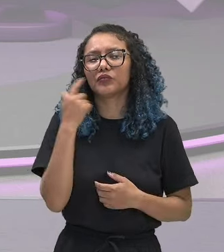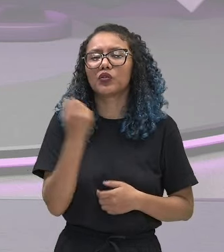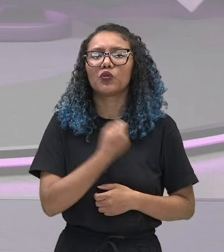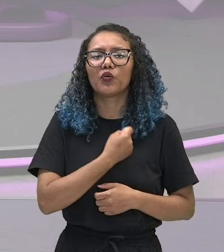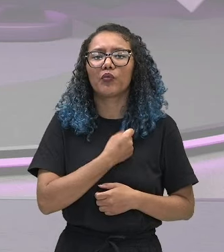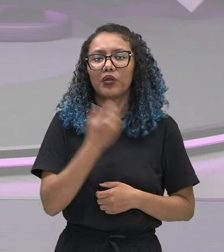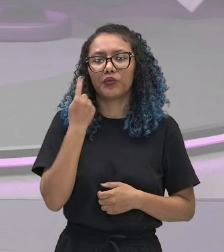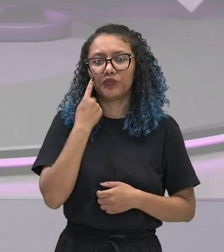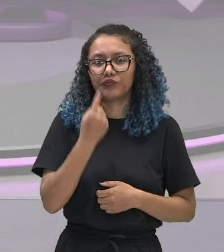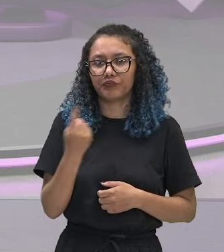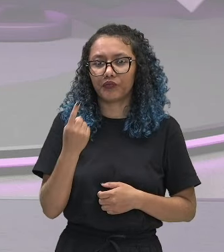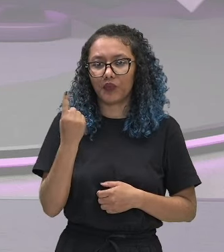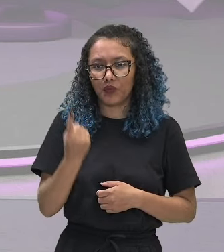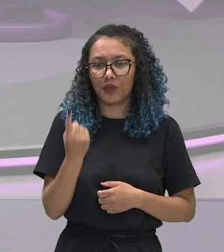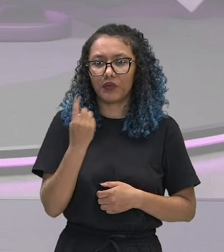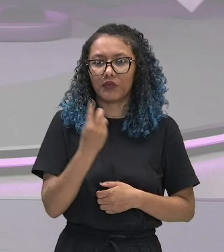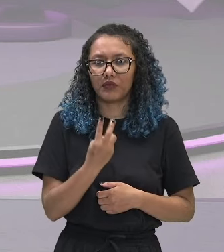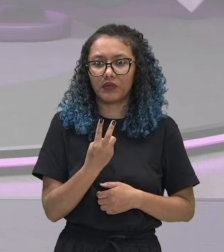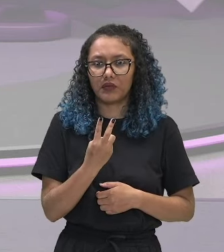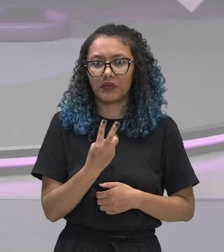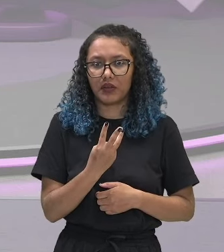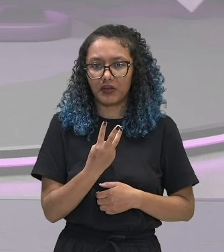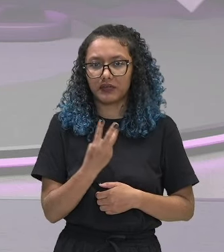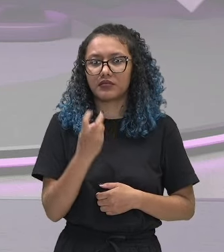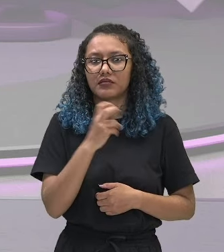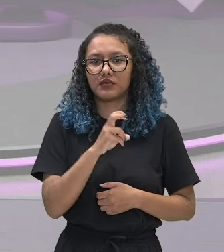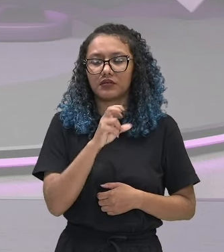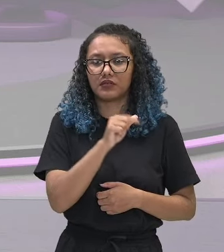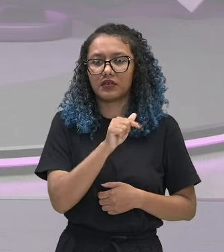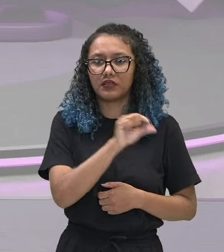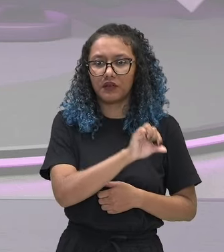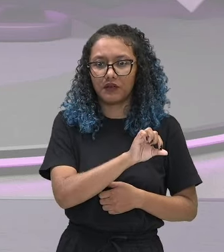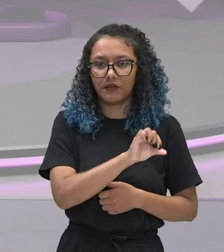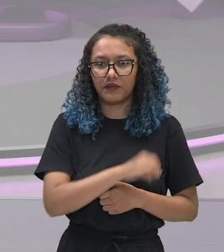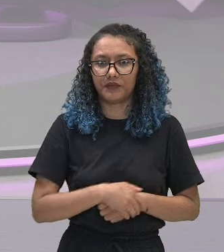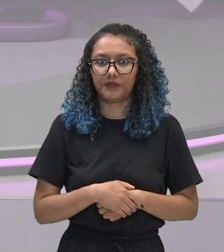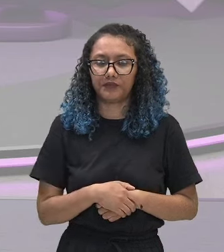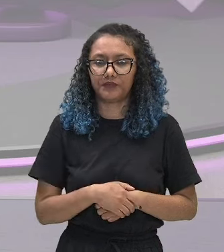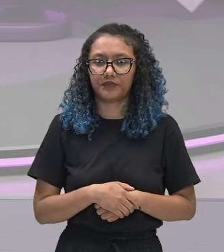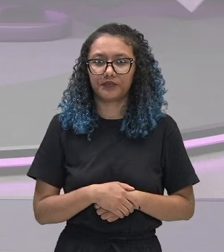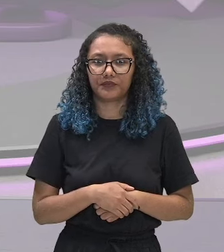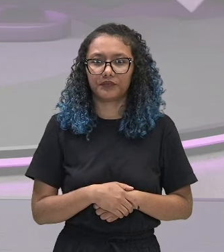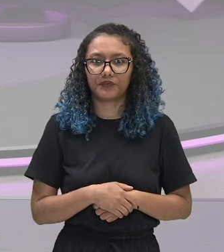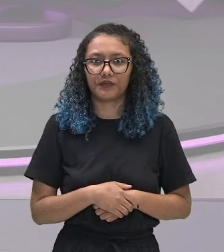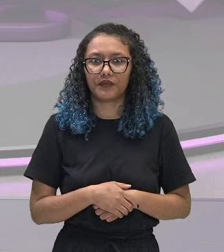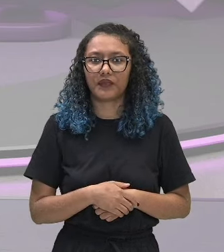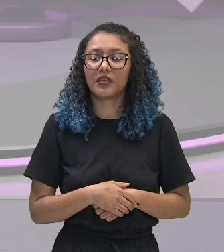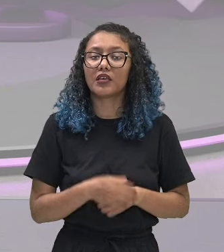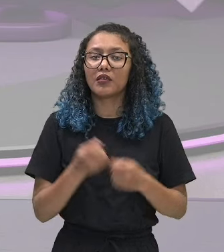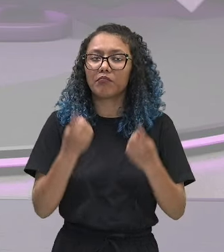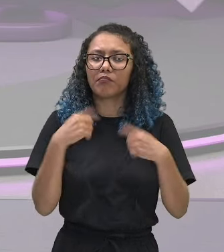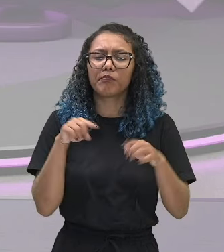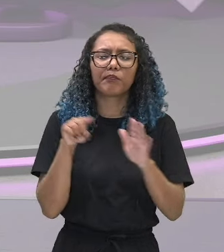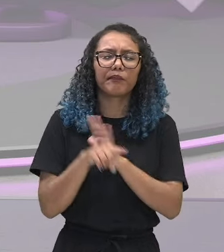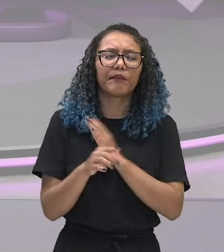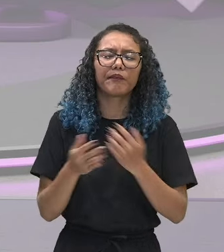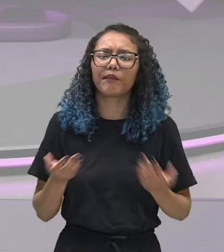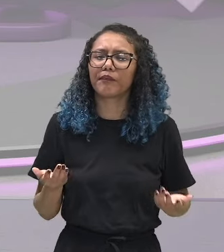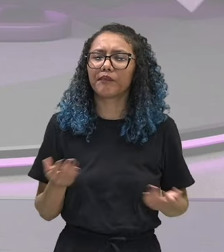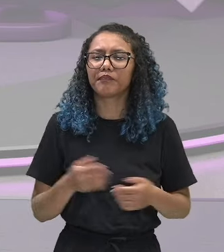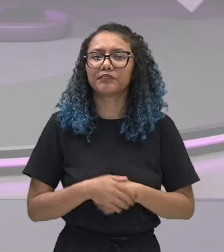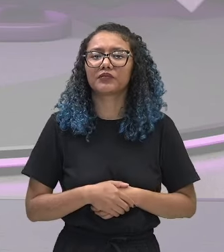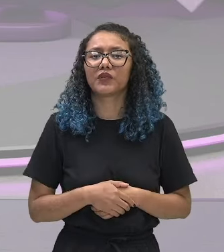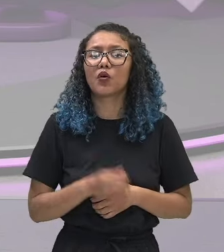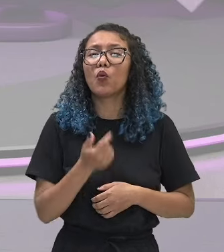sequência. 1, 3, 5, 7 e 9. E aí vem a nossa pergunta. Qual é o